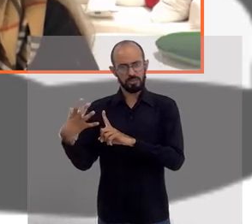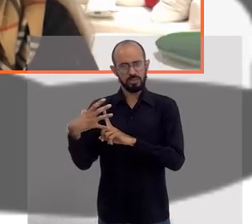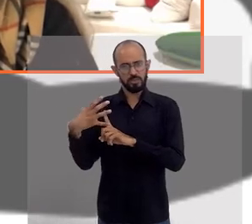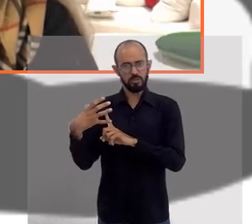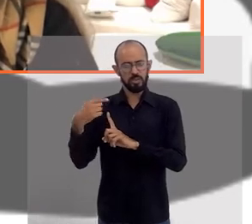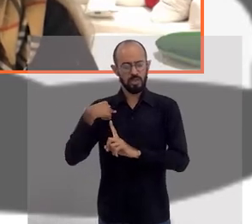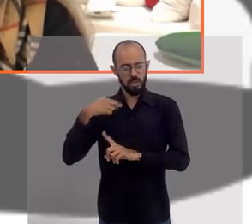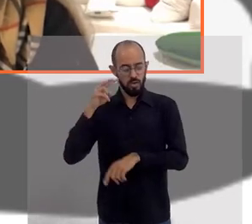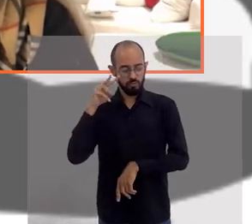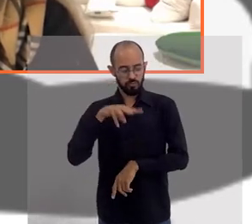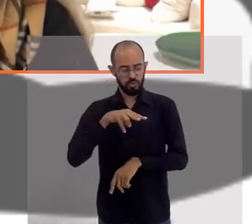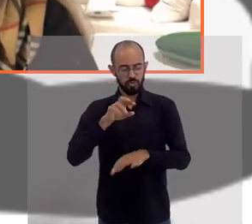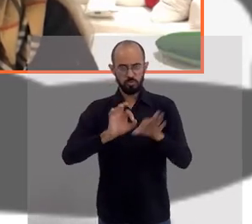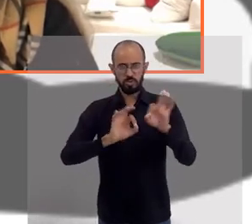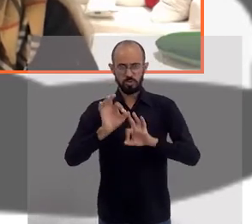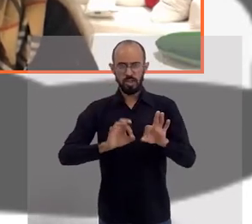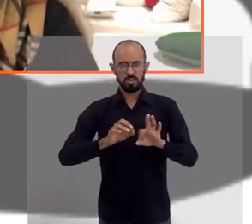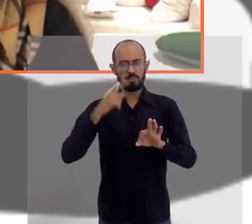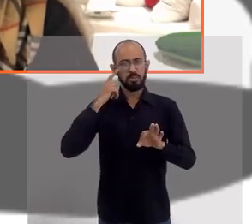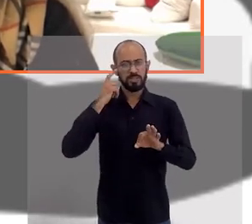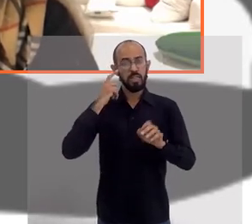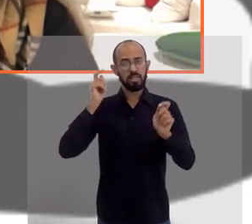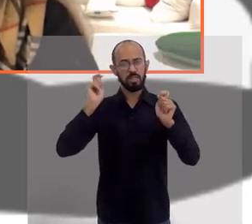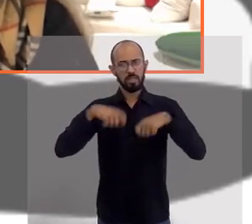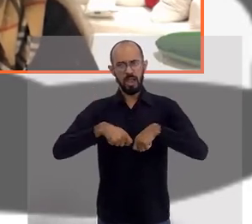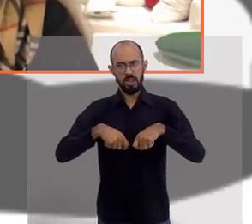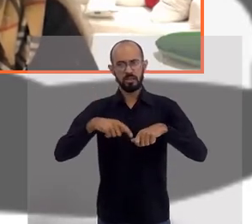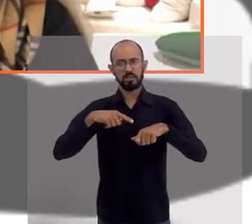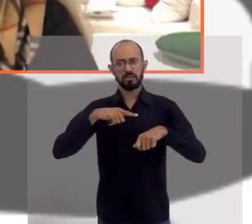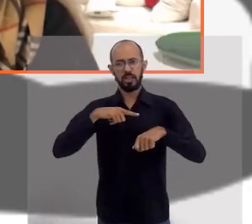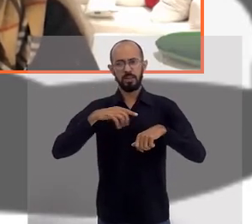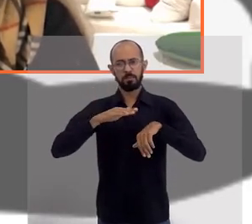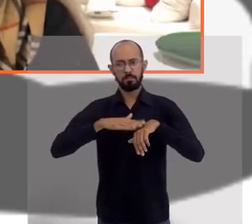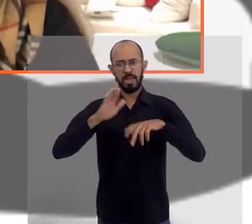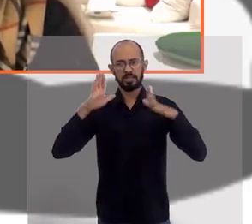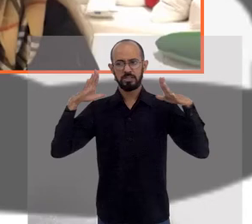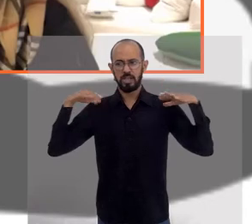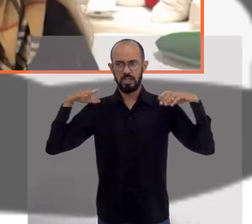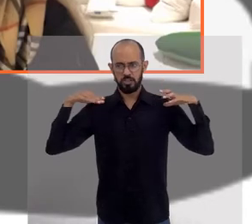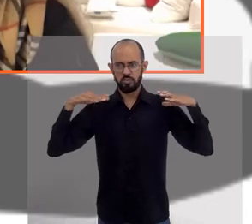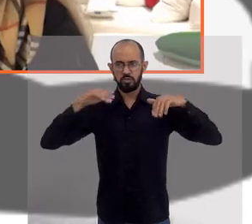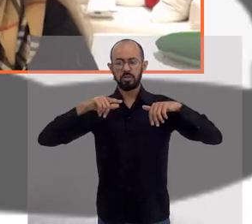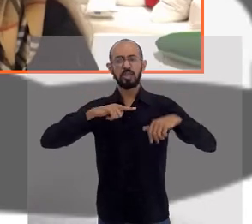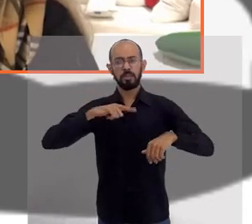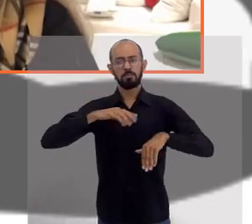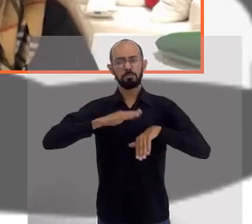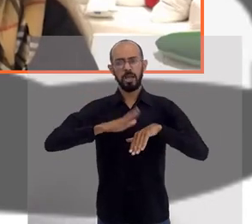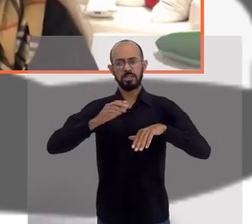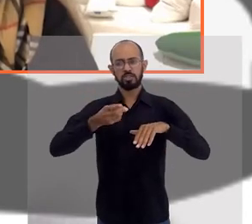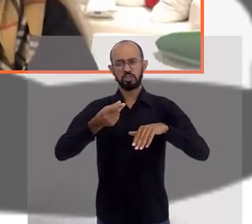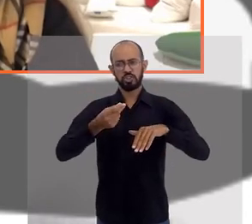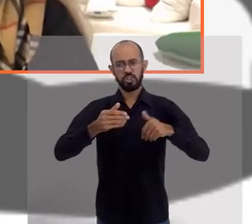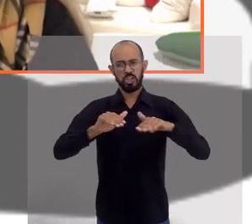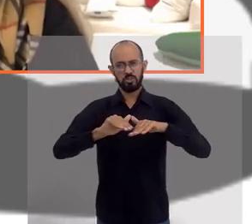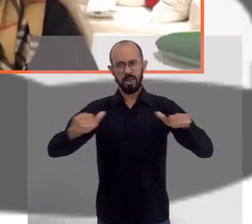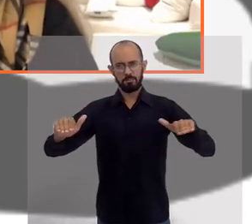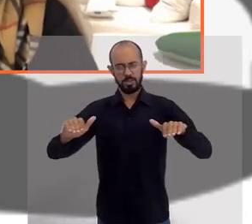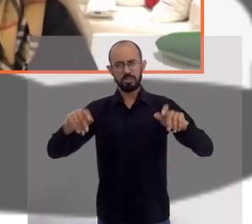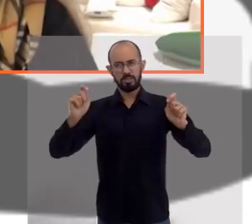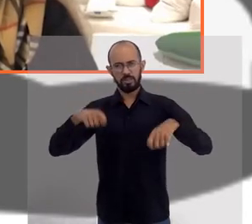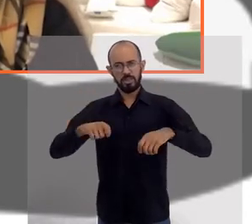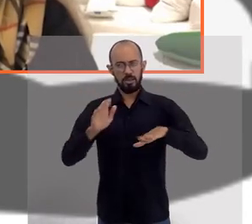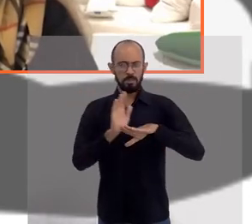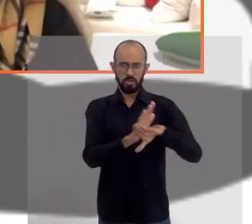o projeto e falei, não, tem mais coisa para fazer, tem mais anjos para conectar, tem mais dinheiro na mesa, tem mais